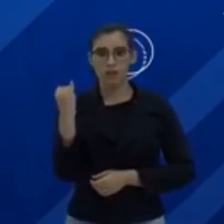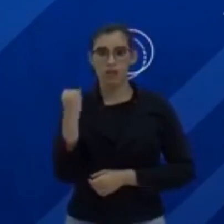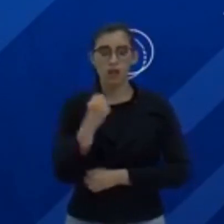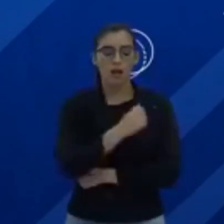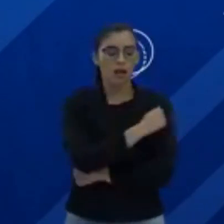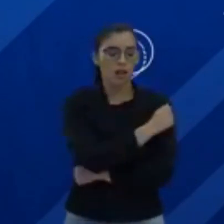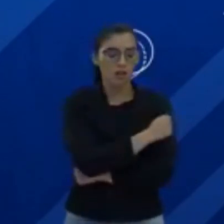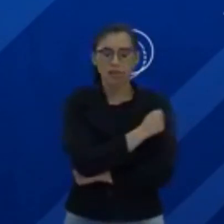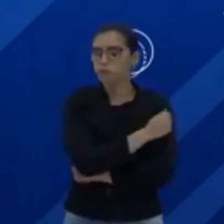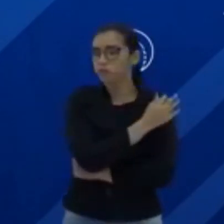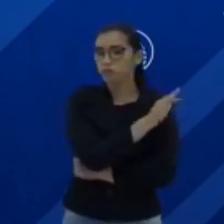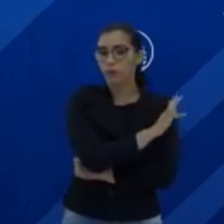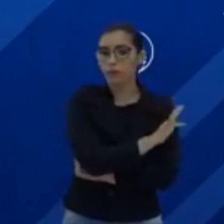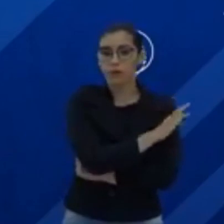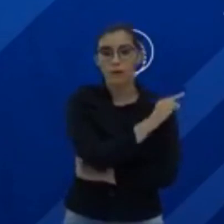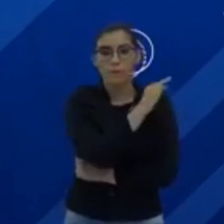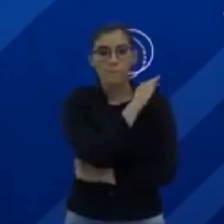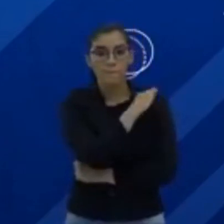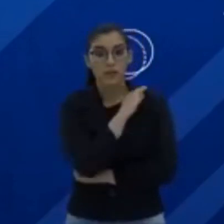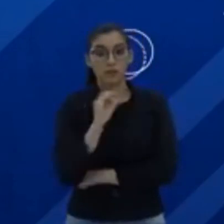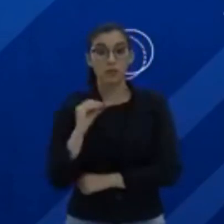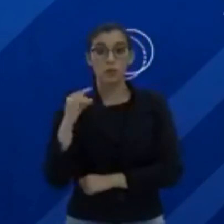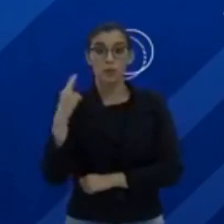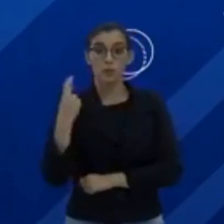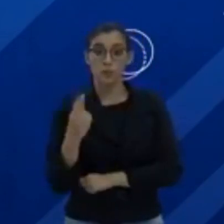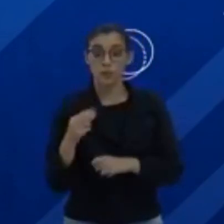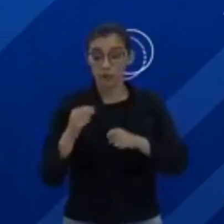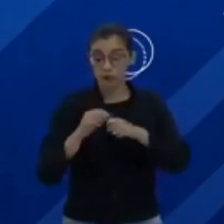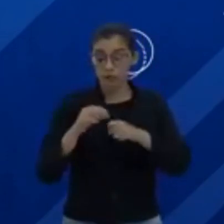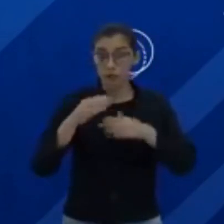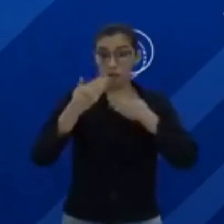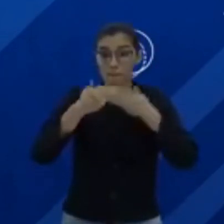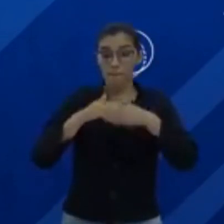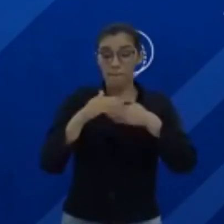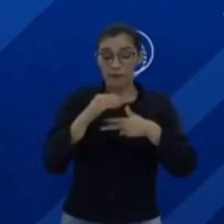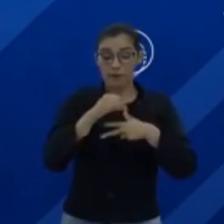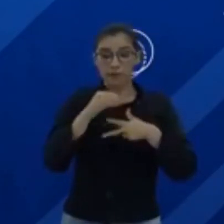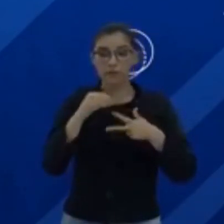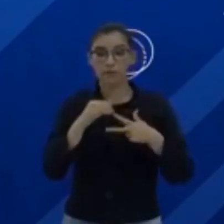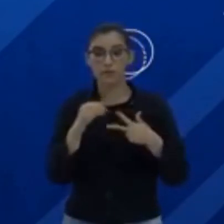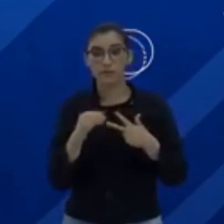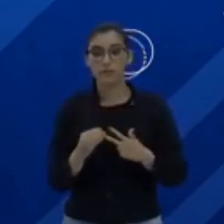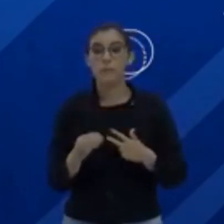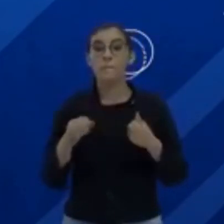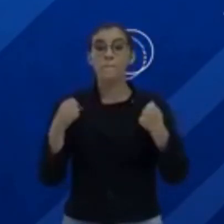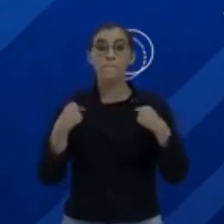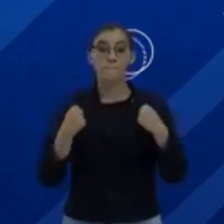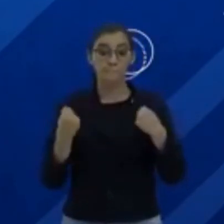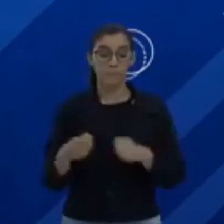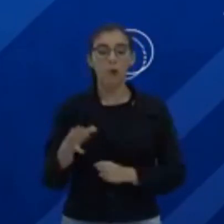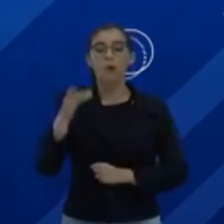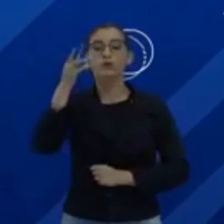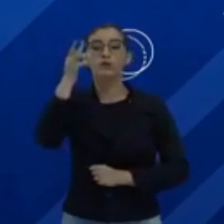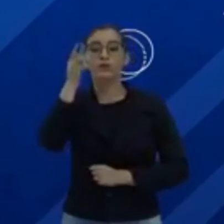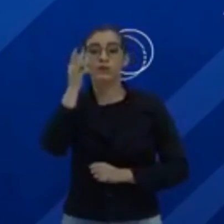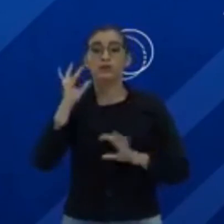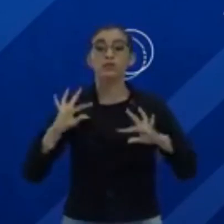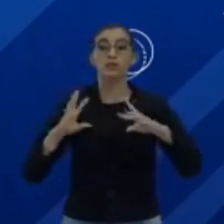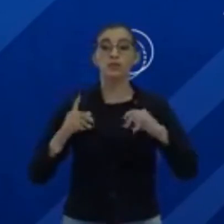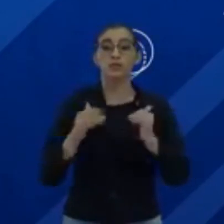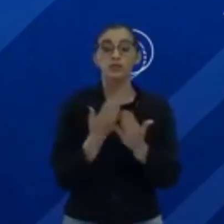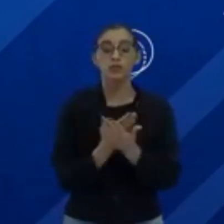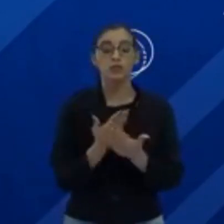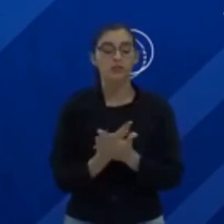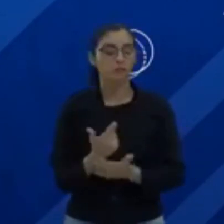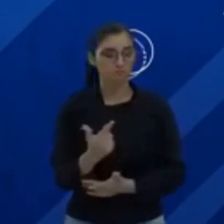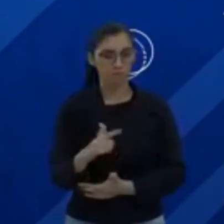ensino fundamental, no ensino médio ou que irá prestar o Enem, o Exame Nacional do Ensino Médio, então vocês podem assistir todas as aulas sem nenhum